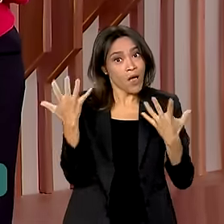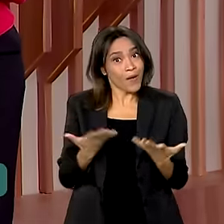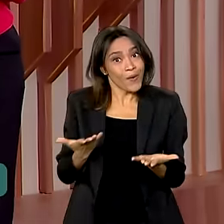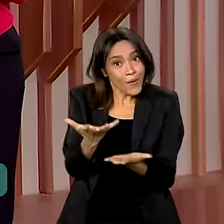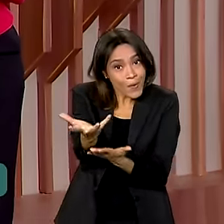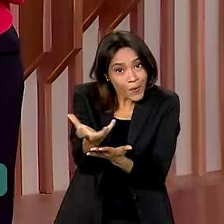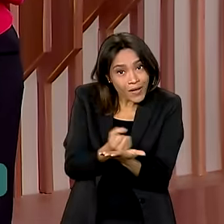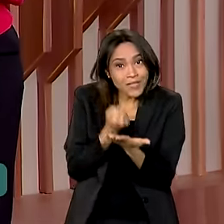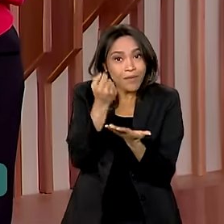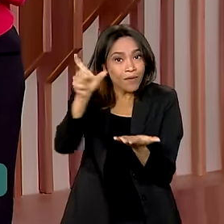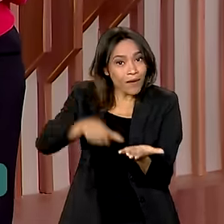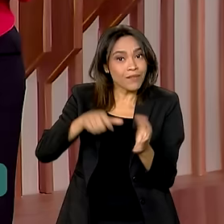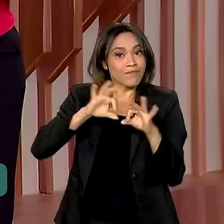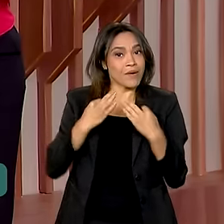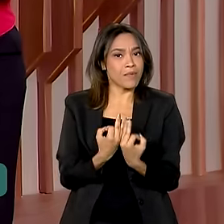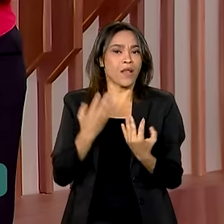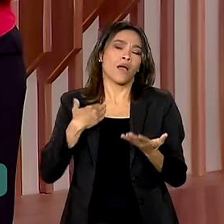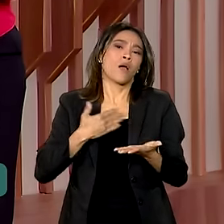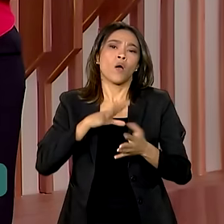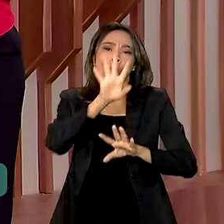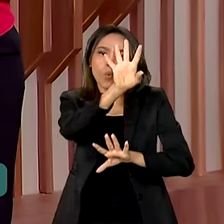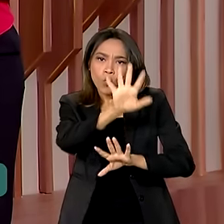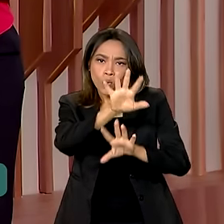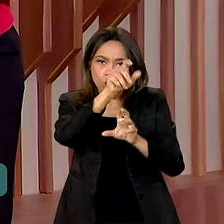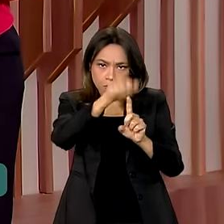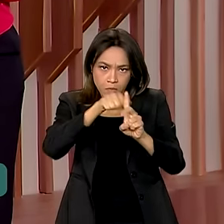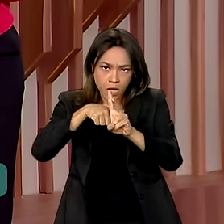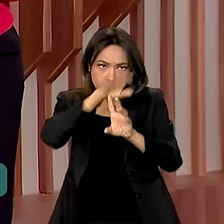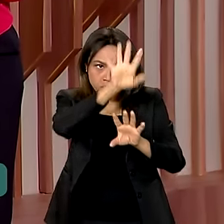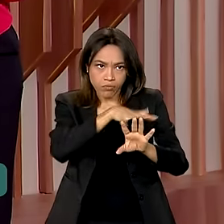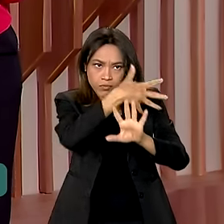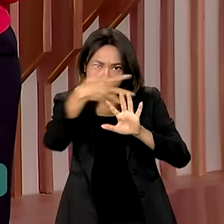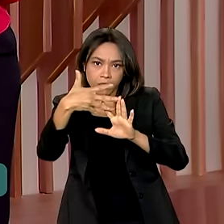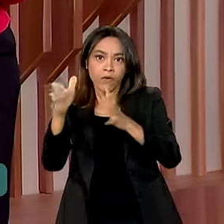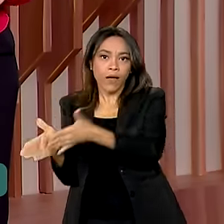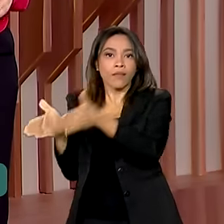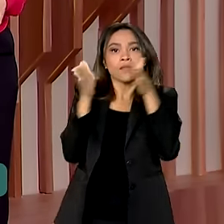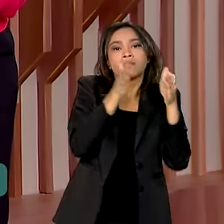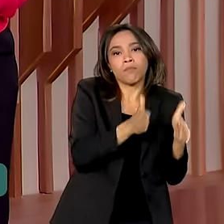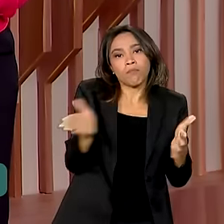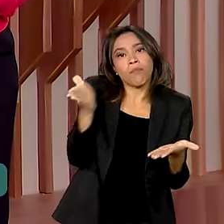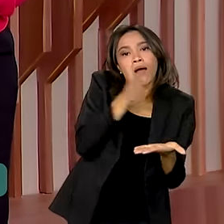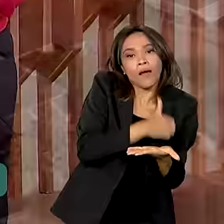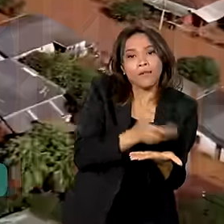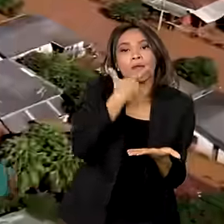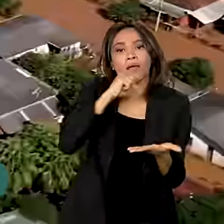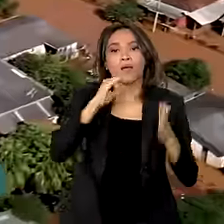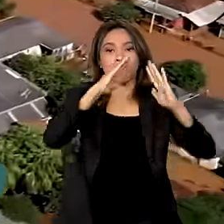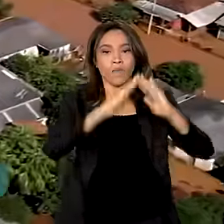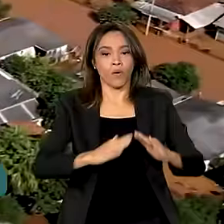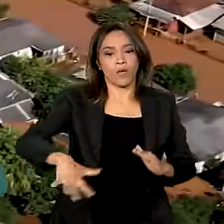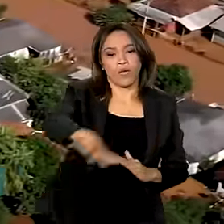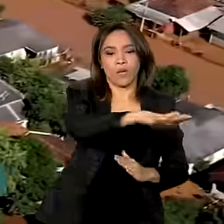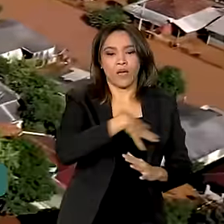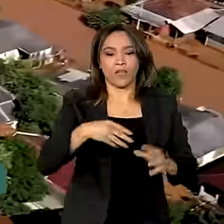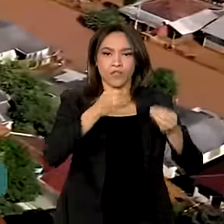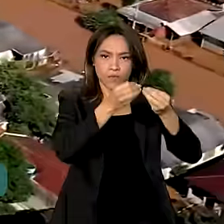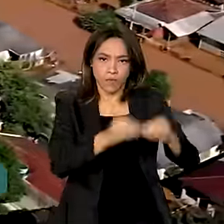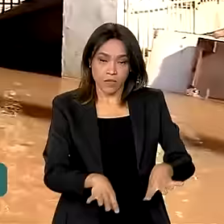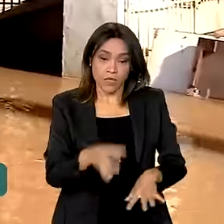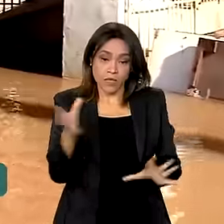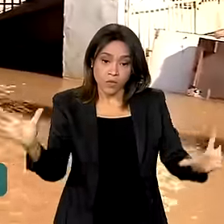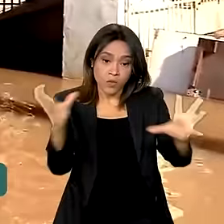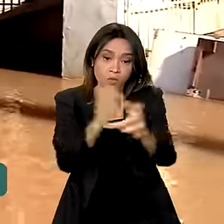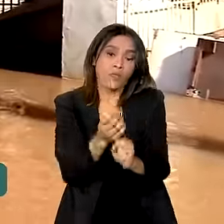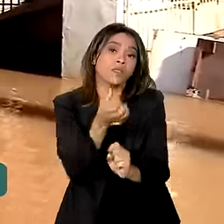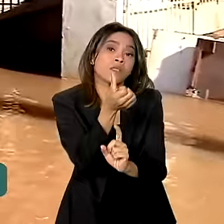Família. O calendário foi antecipado pelo governo federal para ajudar quem vive nas áreas afetadas. 620 mil